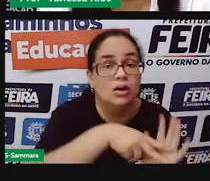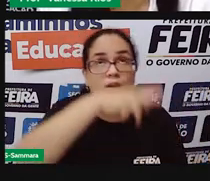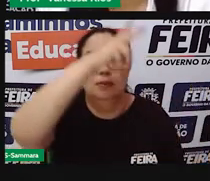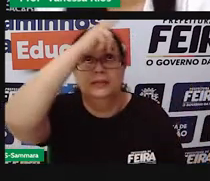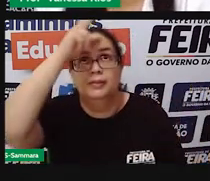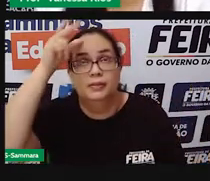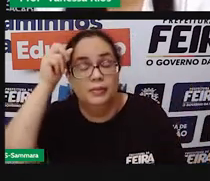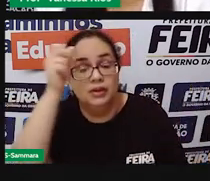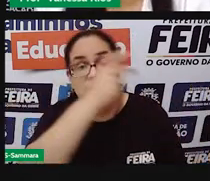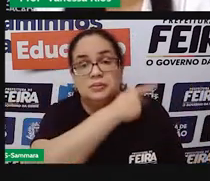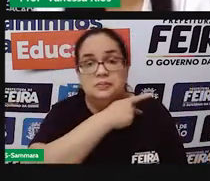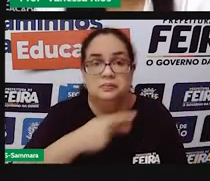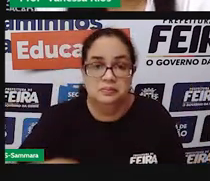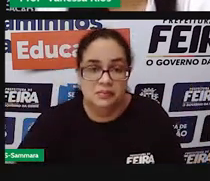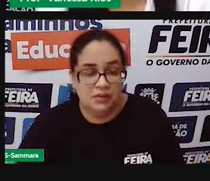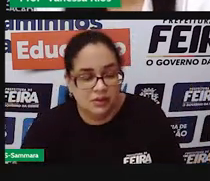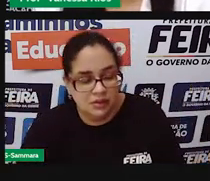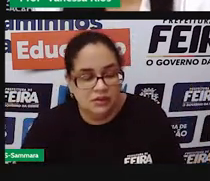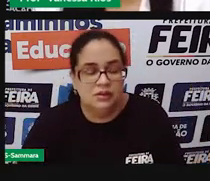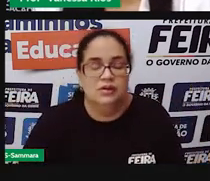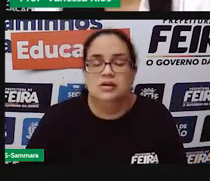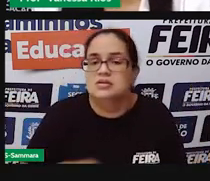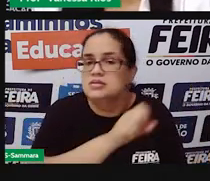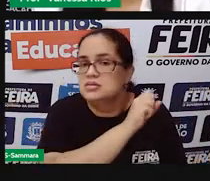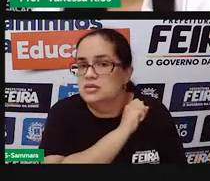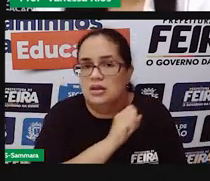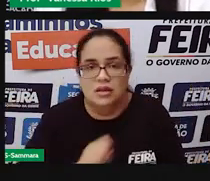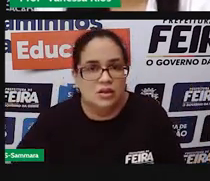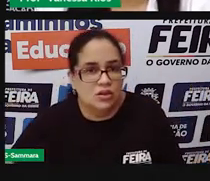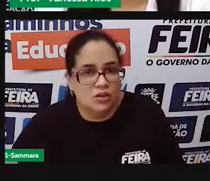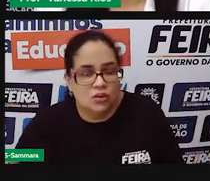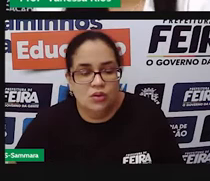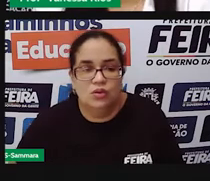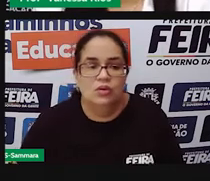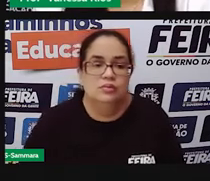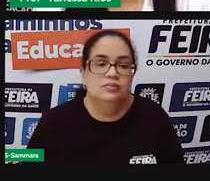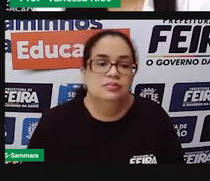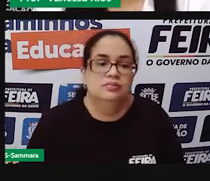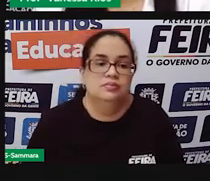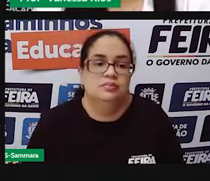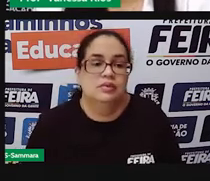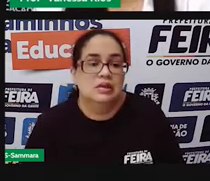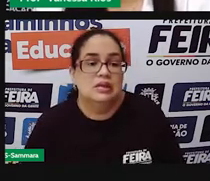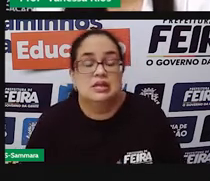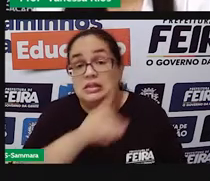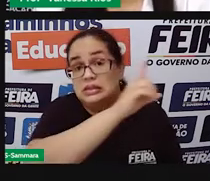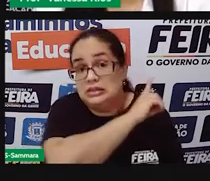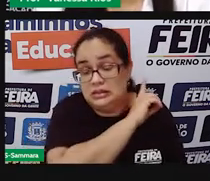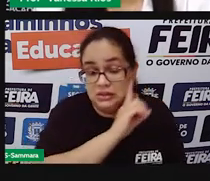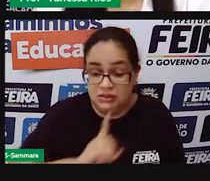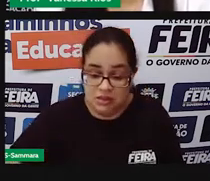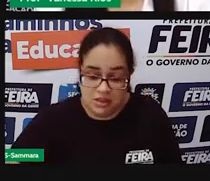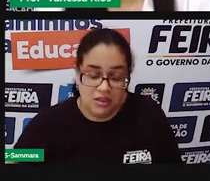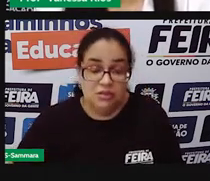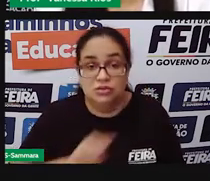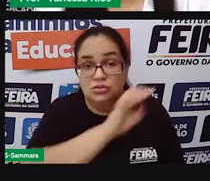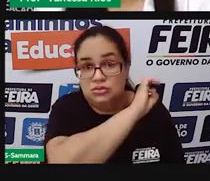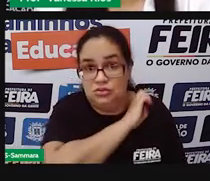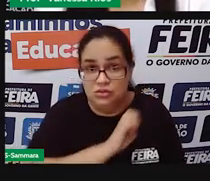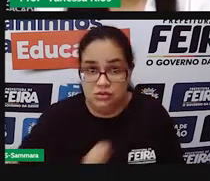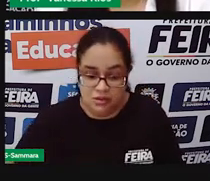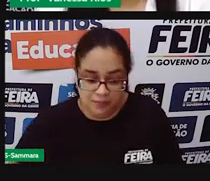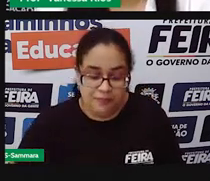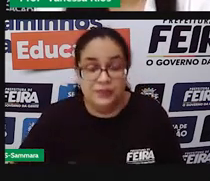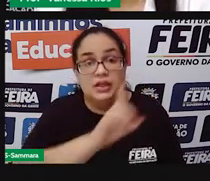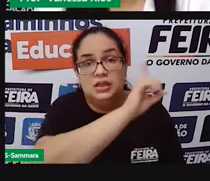políticos, tanto o presidente, quanto os senadores, quanto os deputados estaduais, os deputados